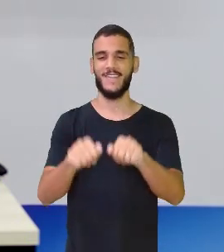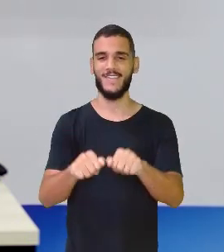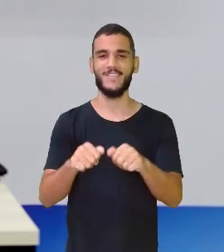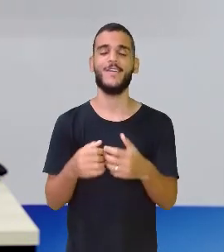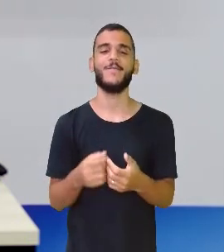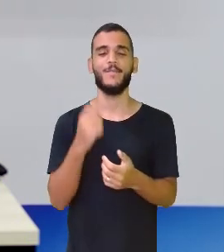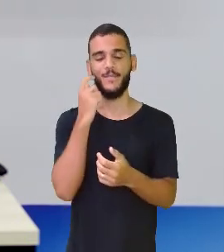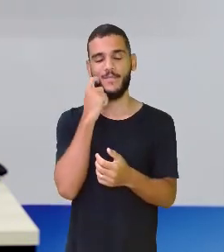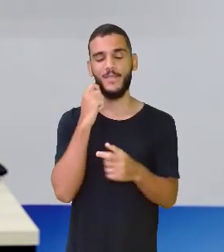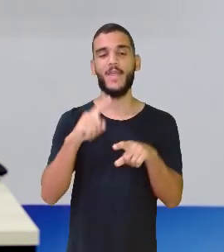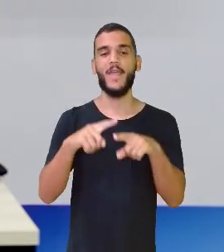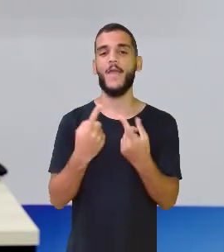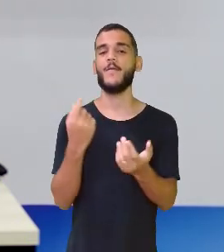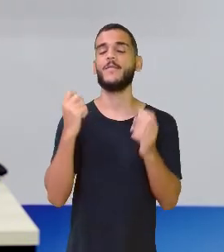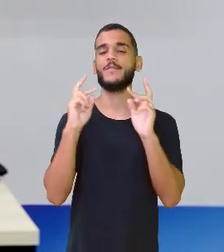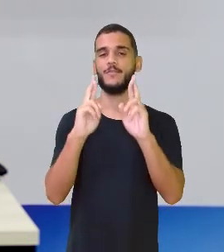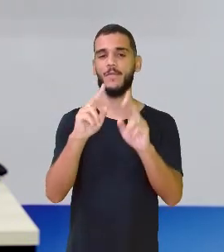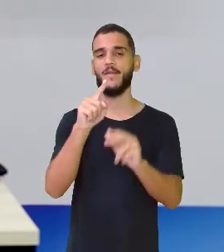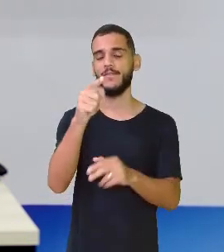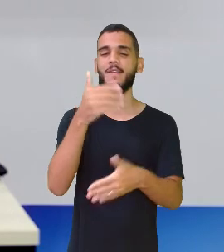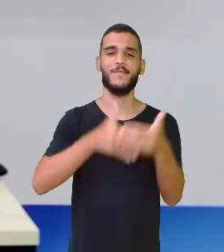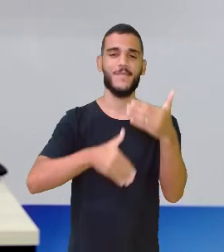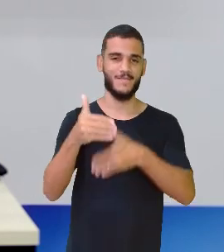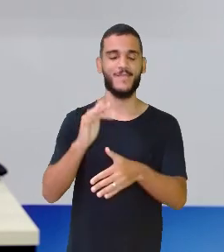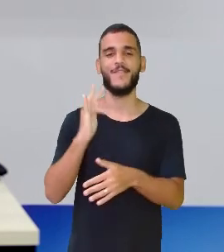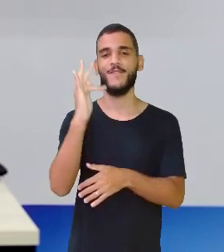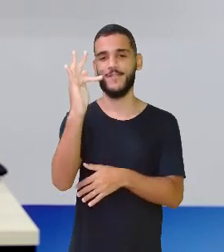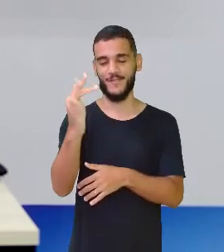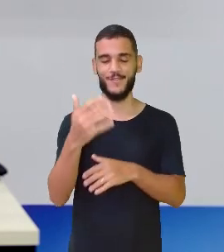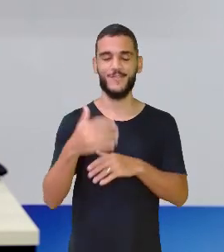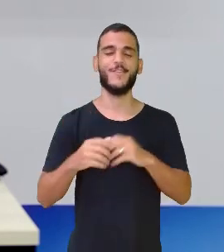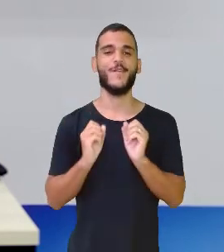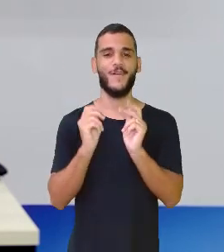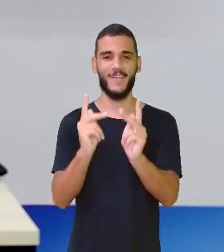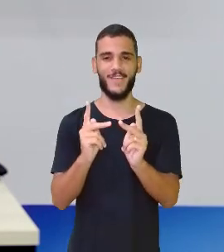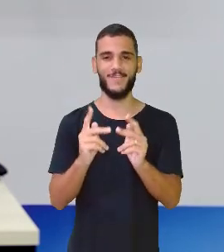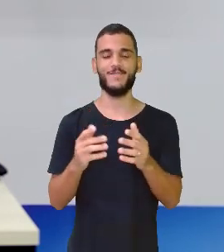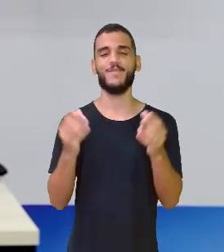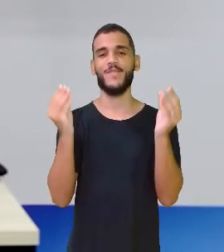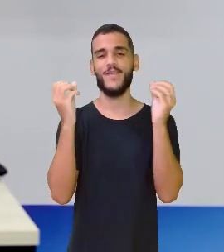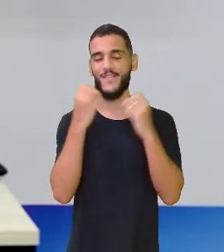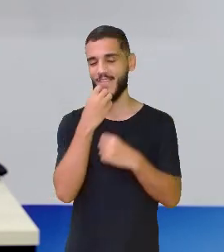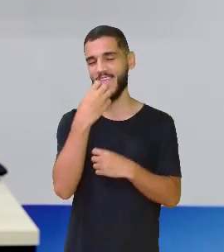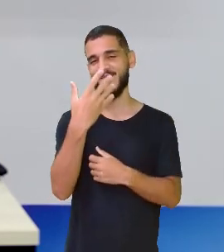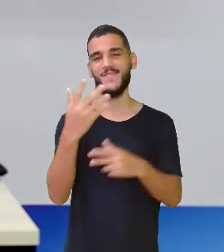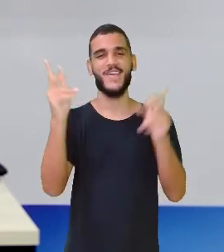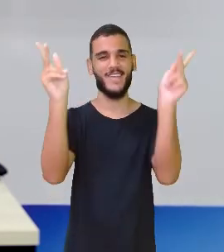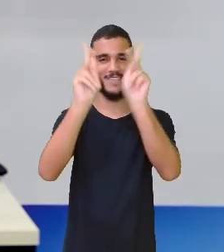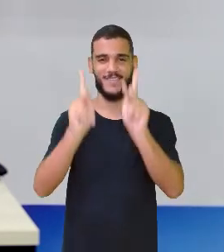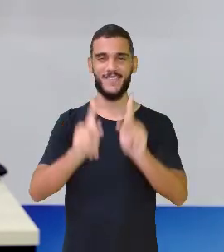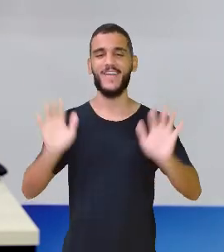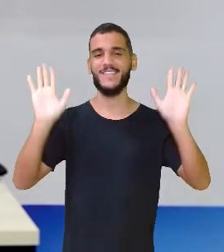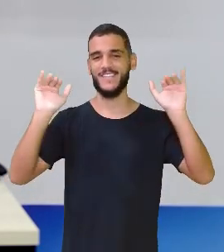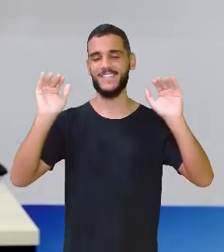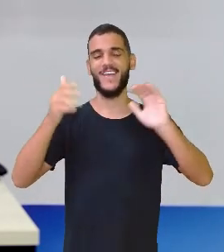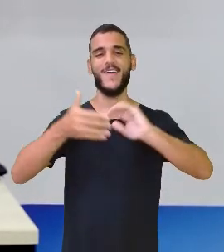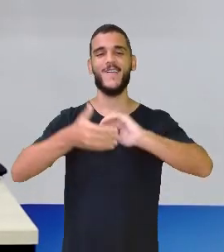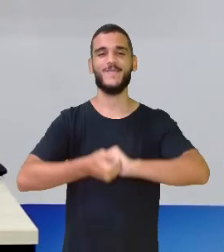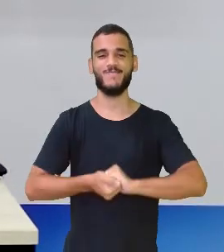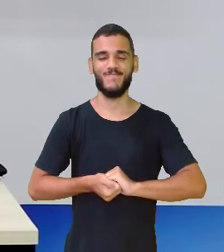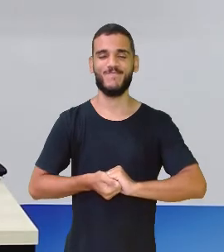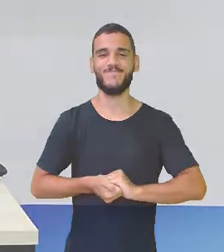ao fim. Mas eu conto com a sua participação numa próxima oportunidade. Fiquem bem. Fiquem em paz. Tchau, tchau.